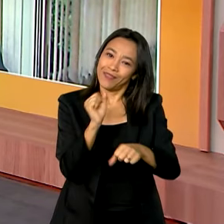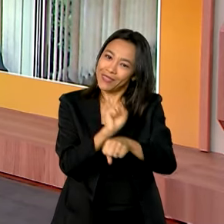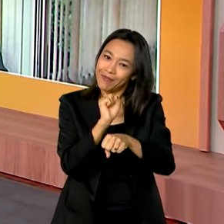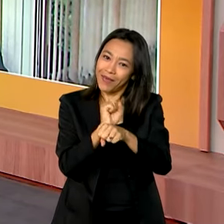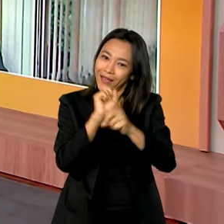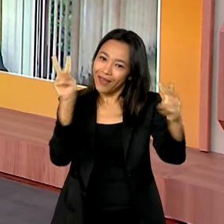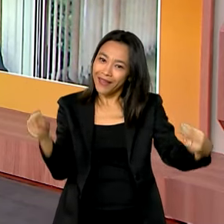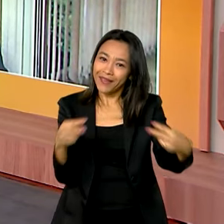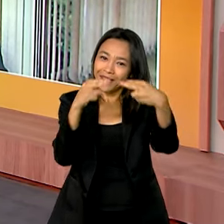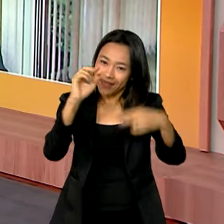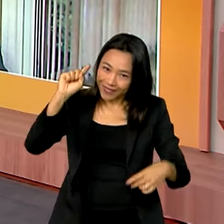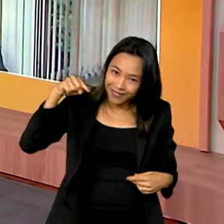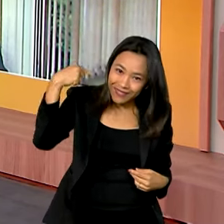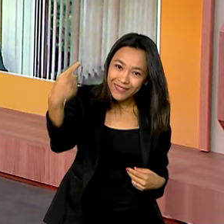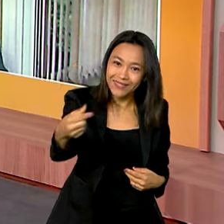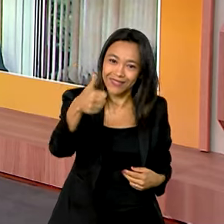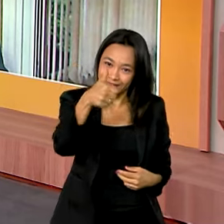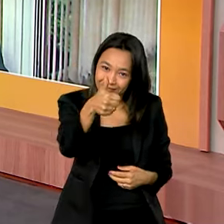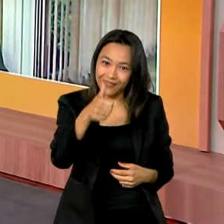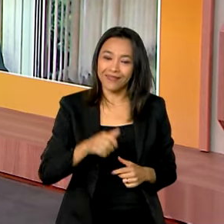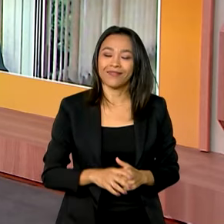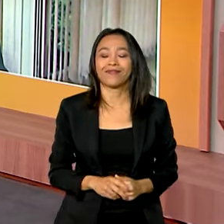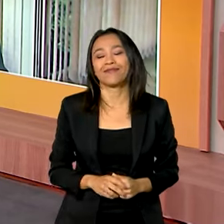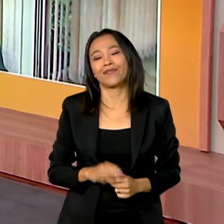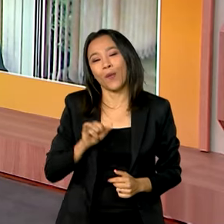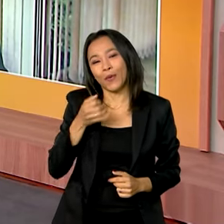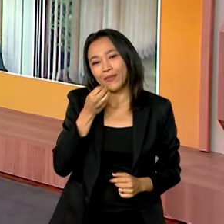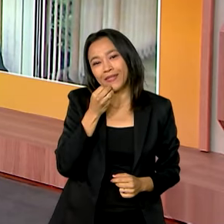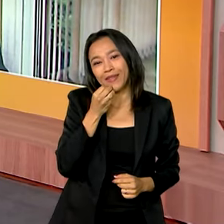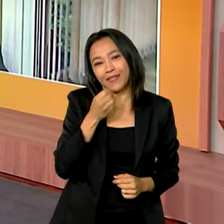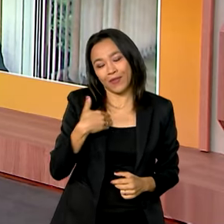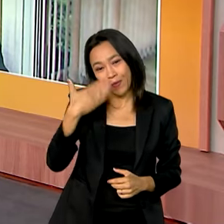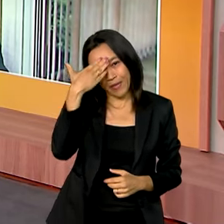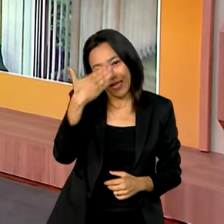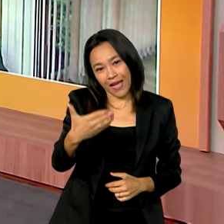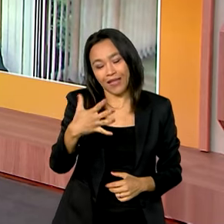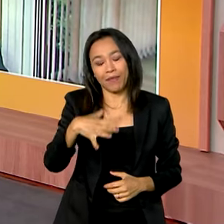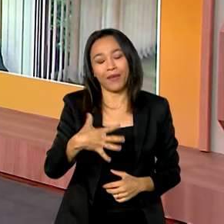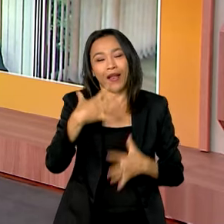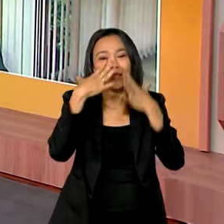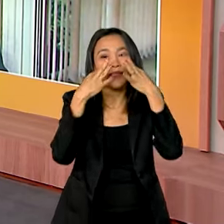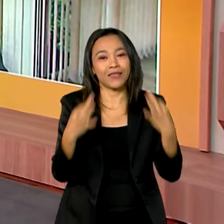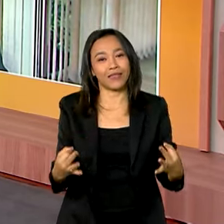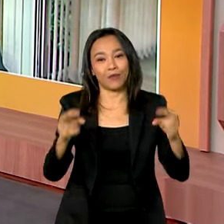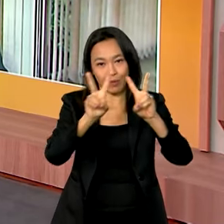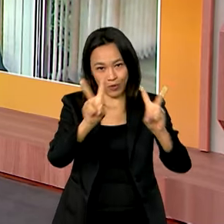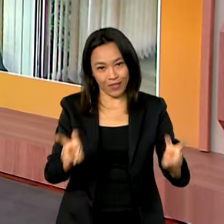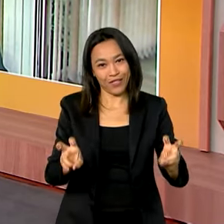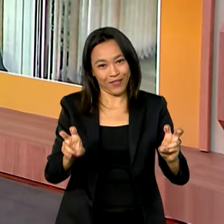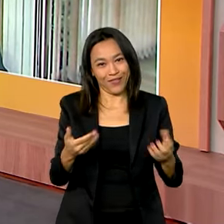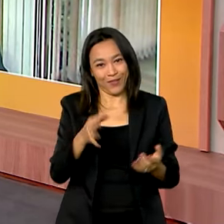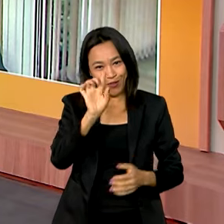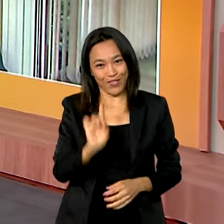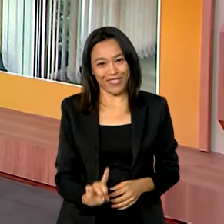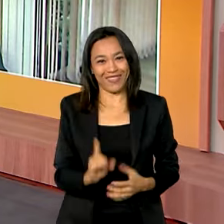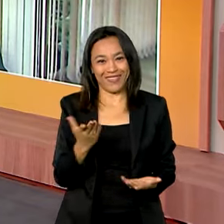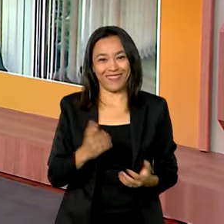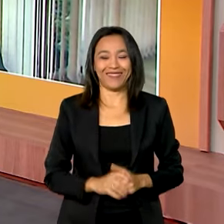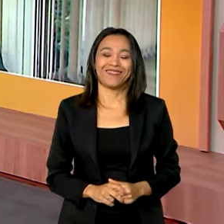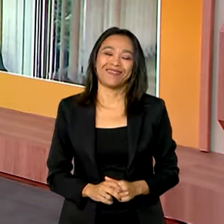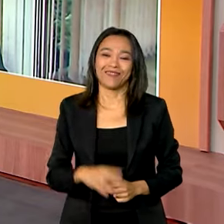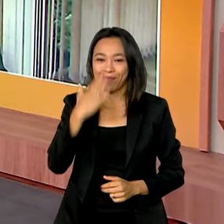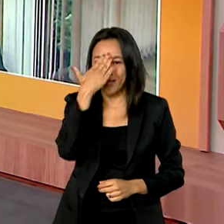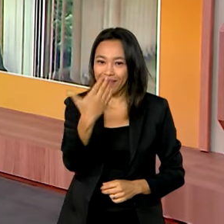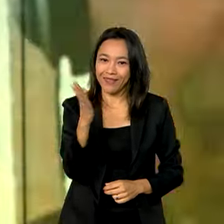próxima oportunidade. Bom, eu que agradeço a atenção de vocês com o tema da defesa consumidora. Muito obrigado. Maravilha!